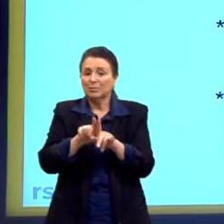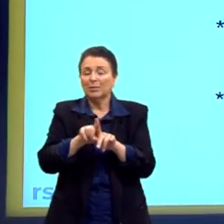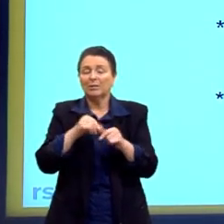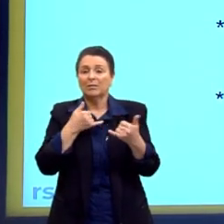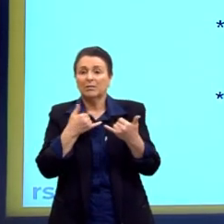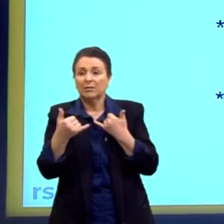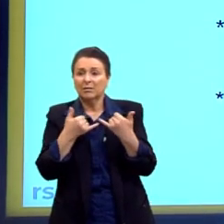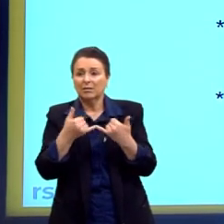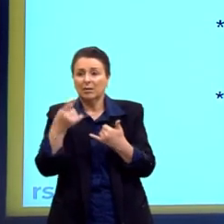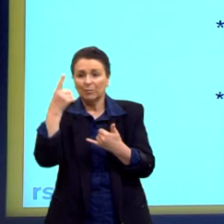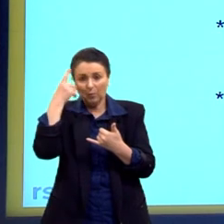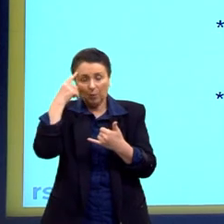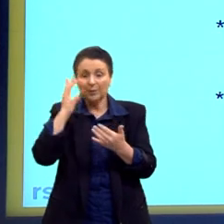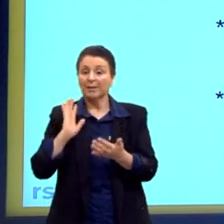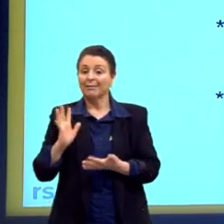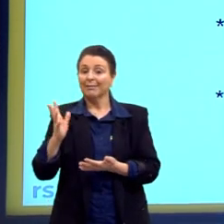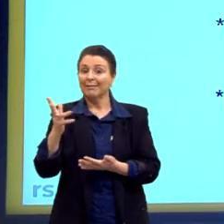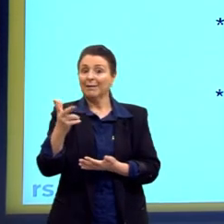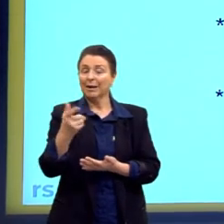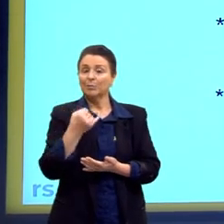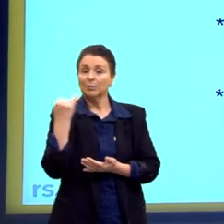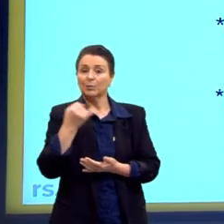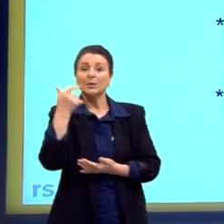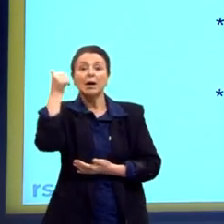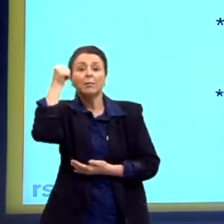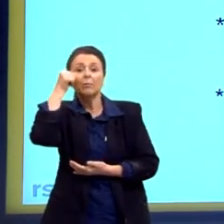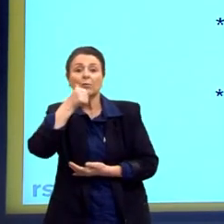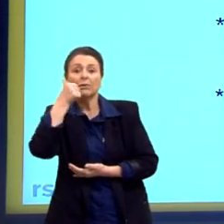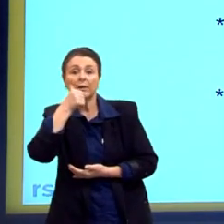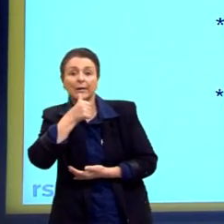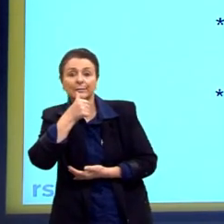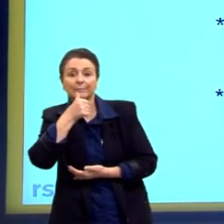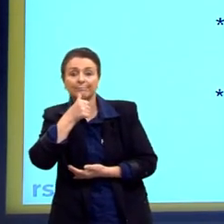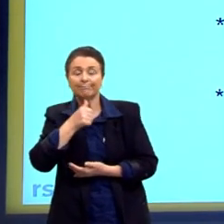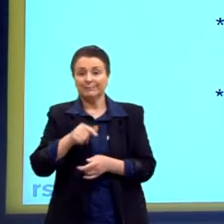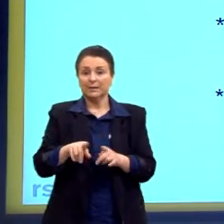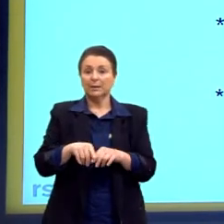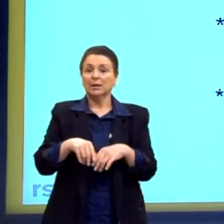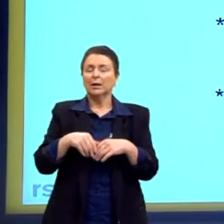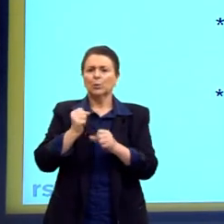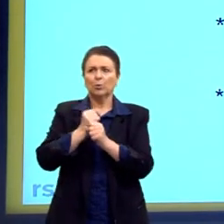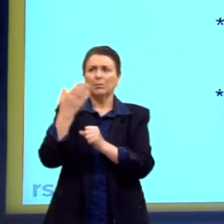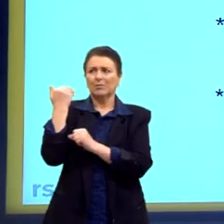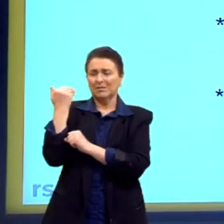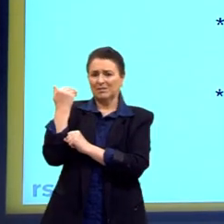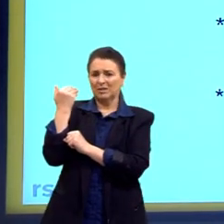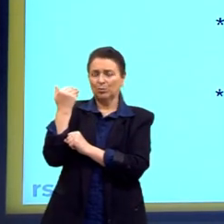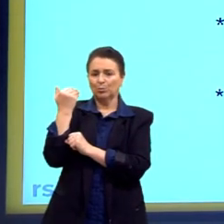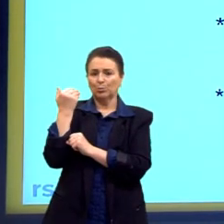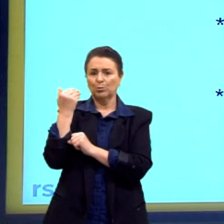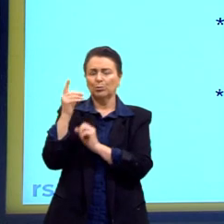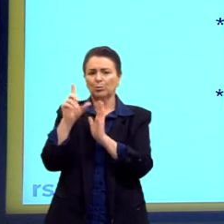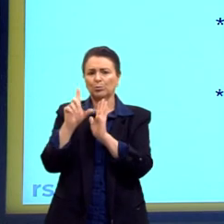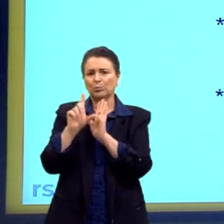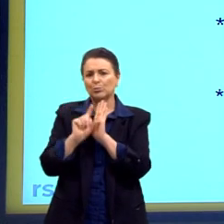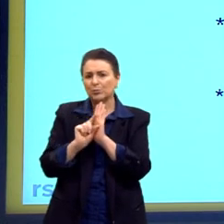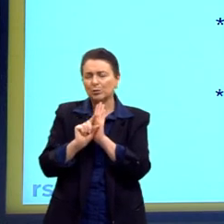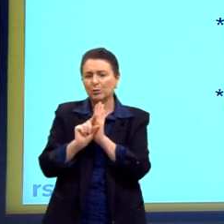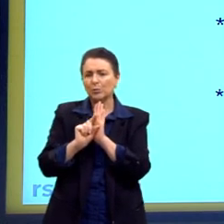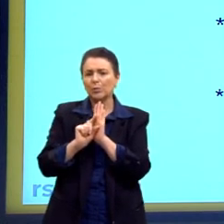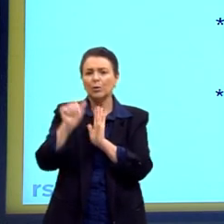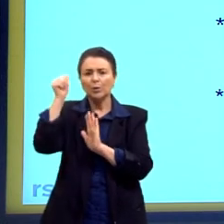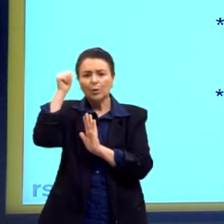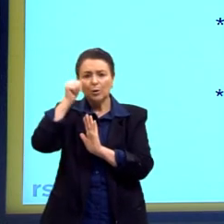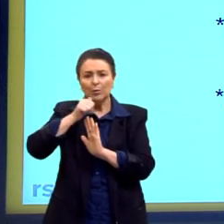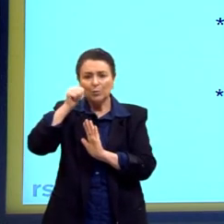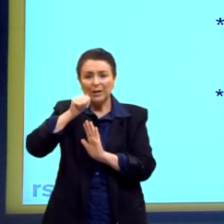exemplo, olha só, dados importantes. As mulheres, as mulheres, o ano passado, caiu o número de mulheres no mercado de trabalho, muito em